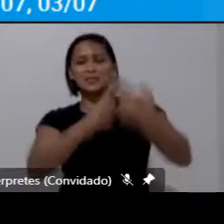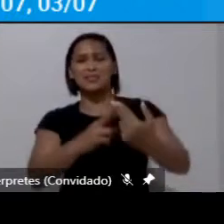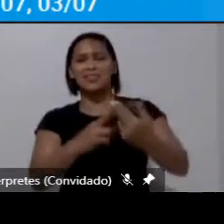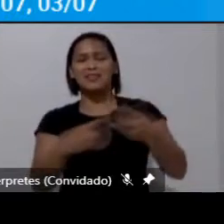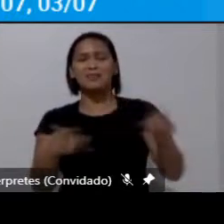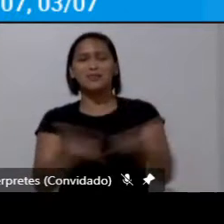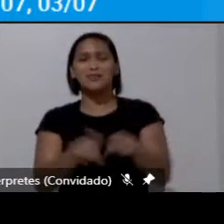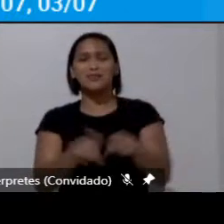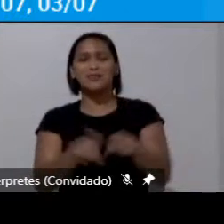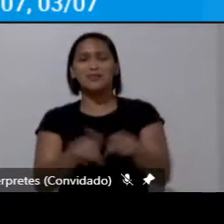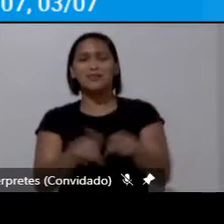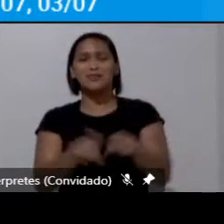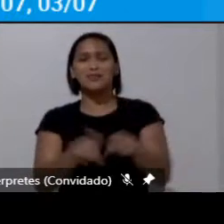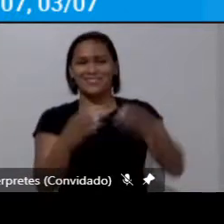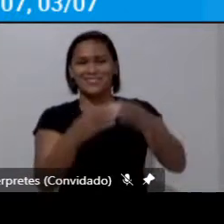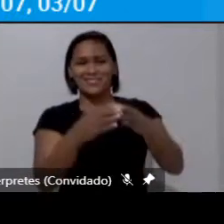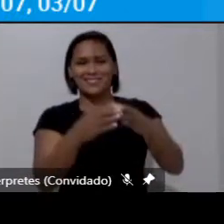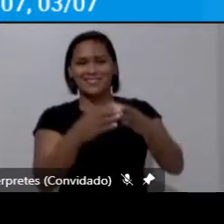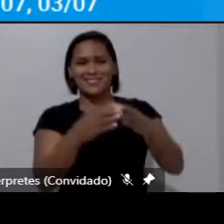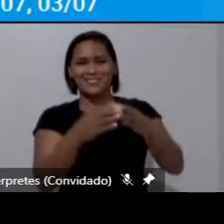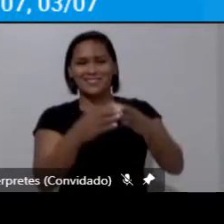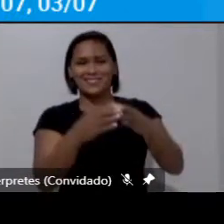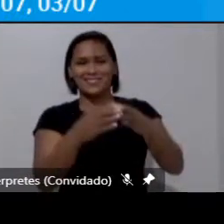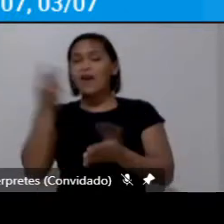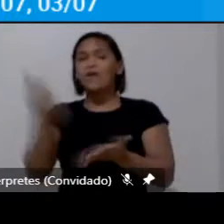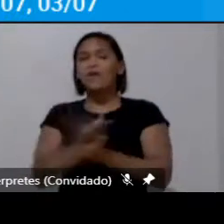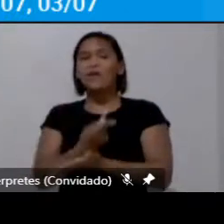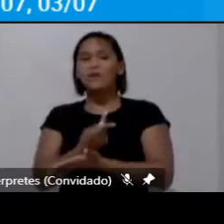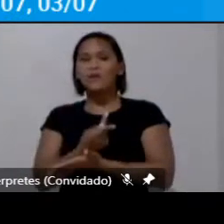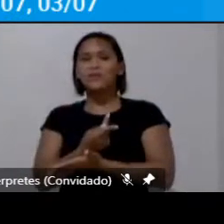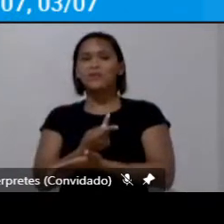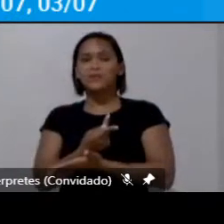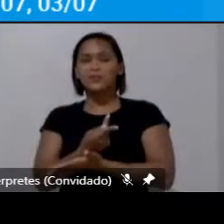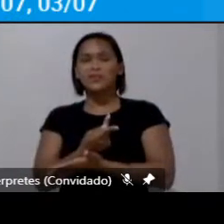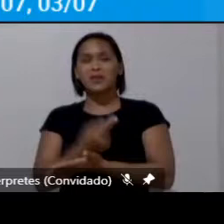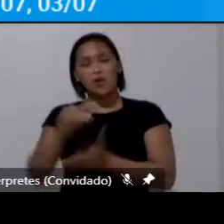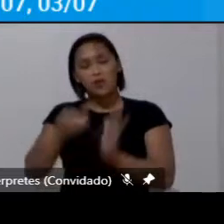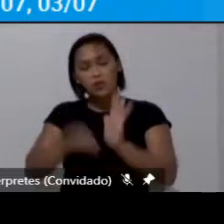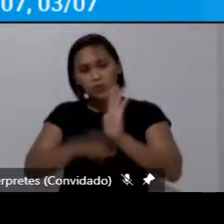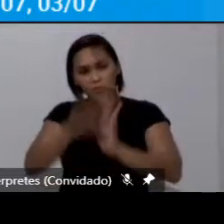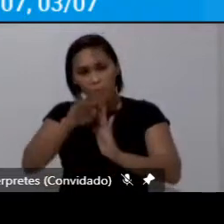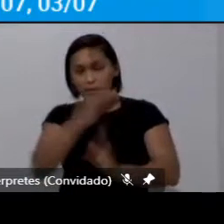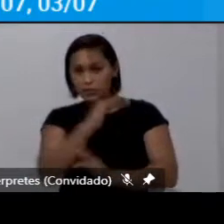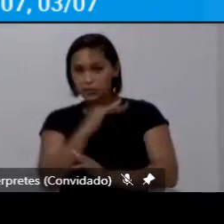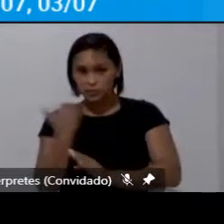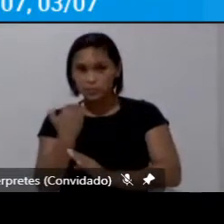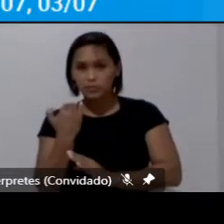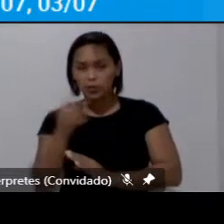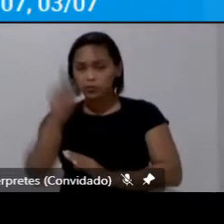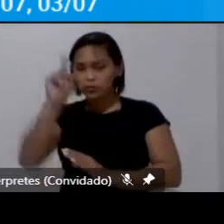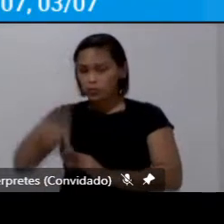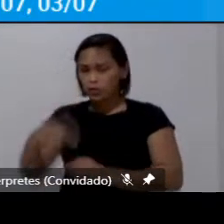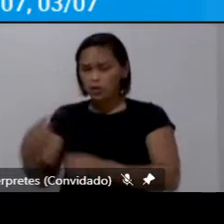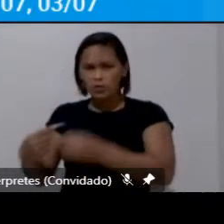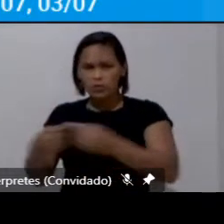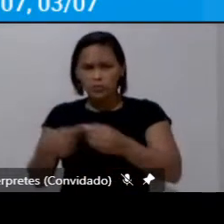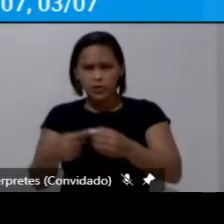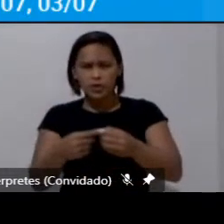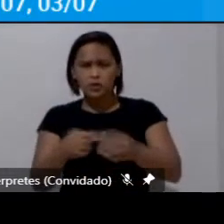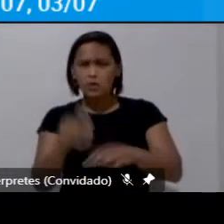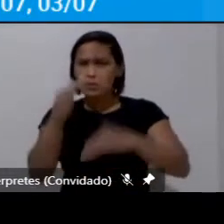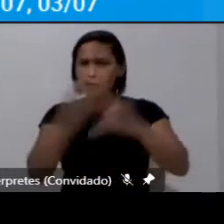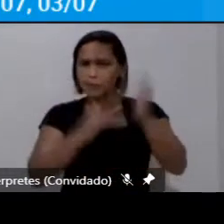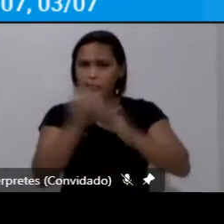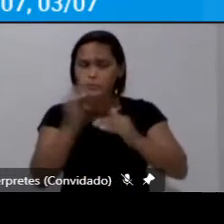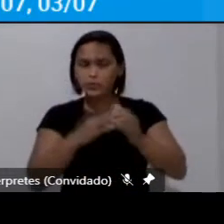o que a gente tem observado é que o aumento de mortes entre os profissionais